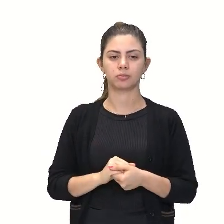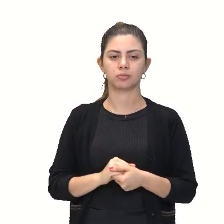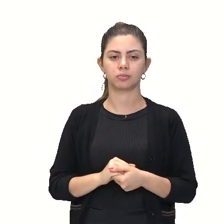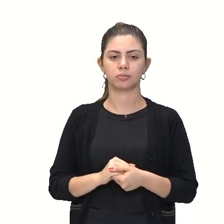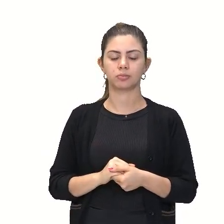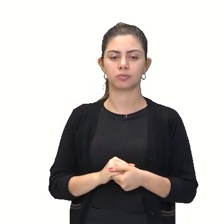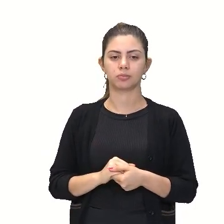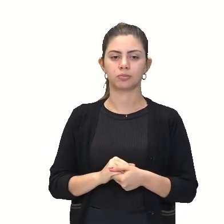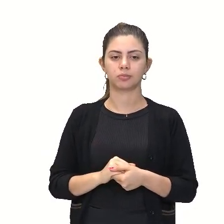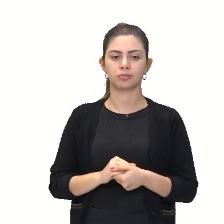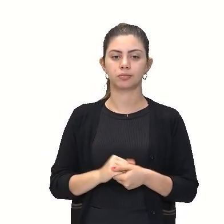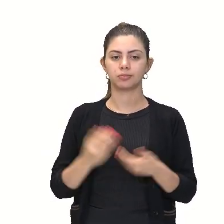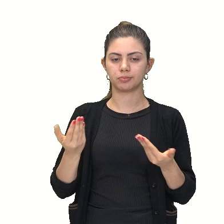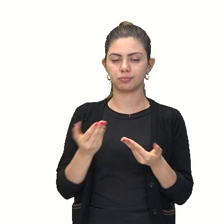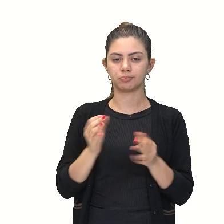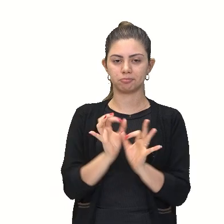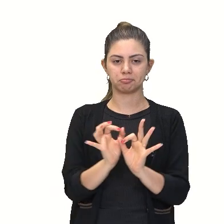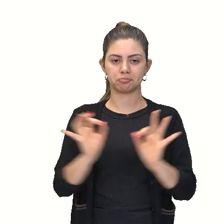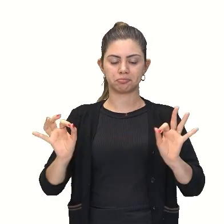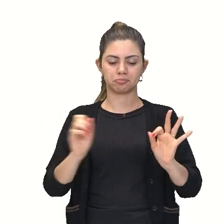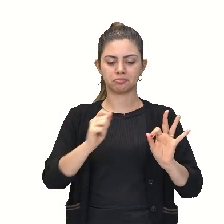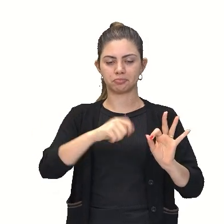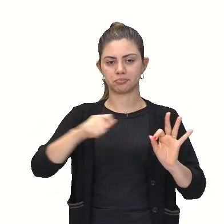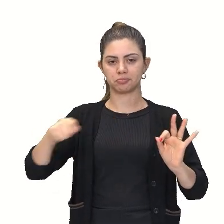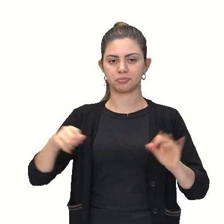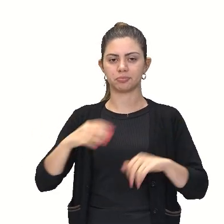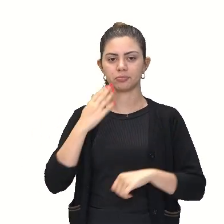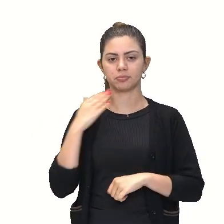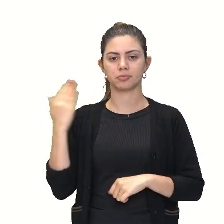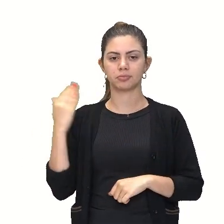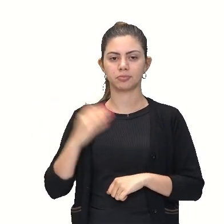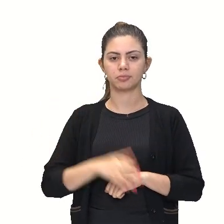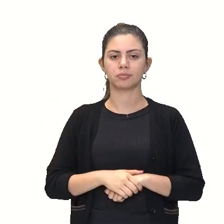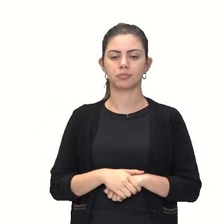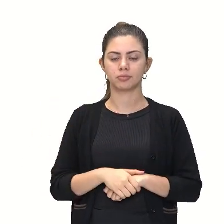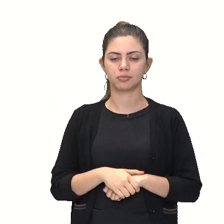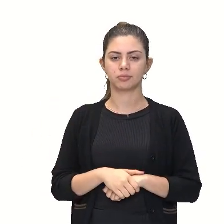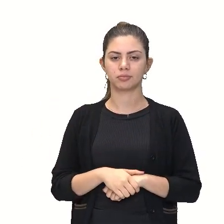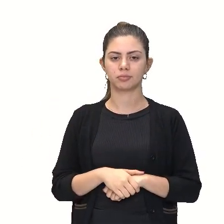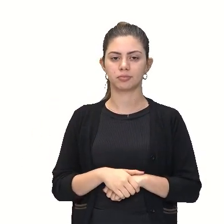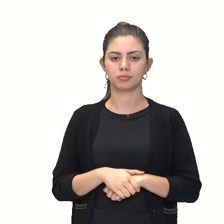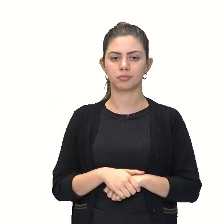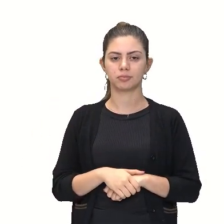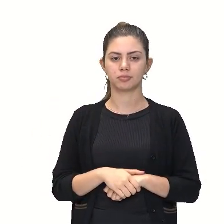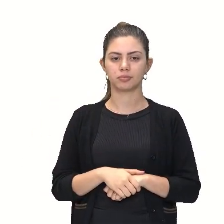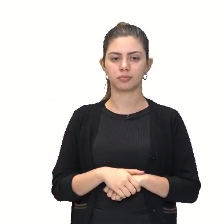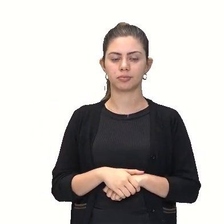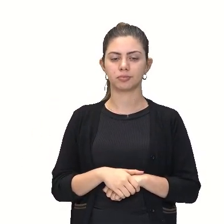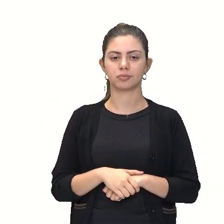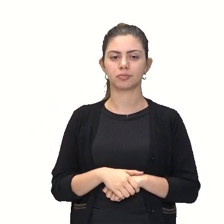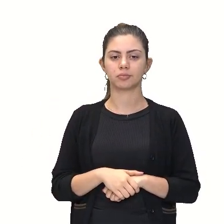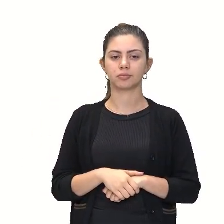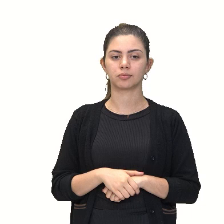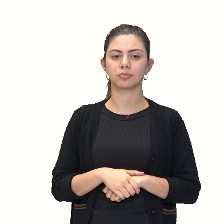O quadrado de um número.